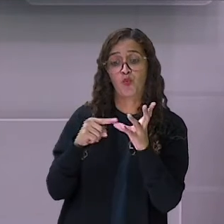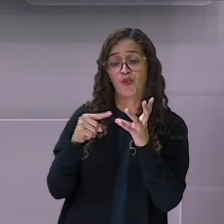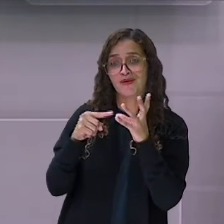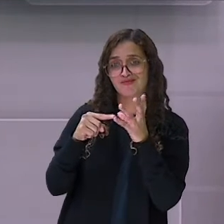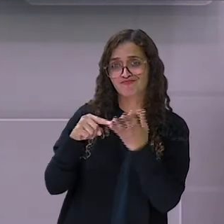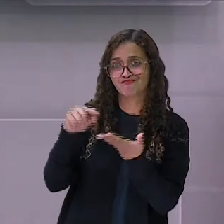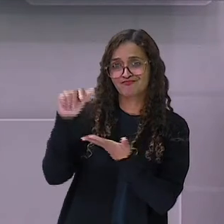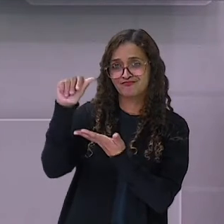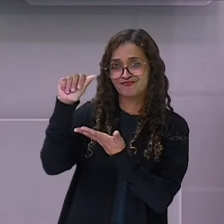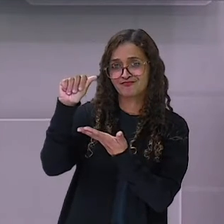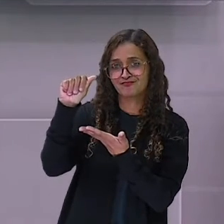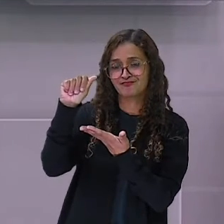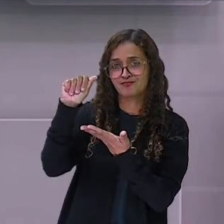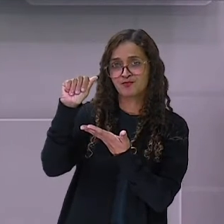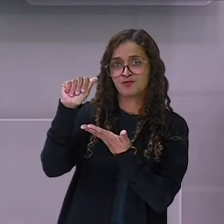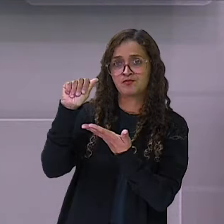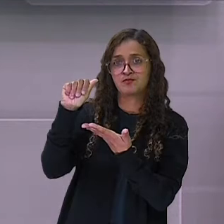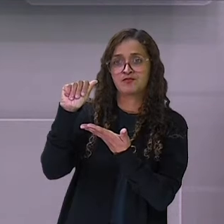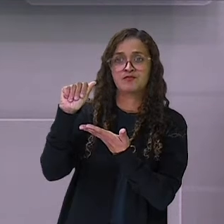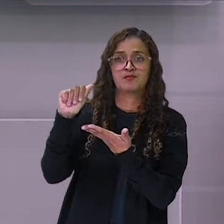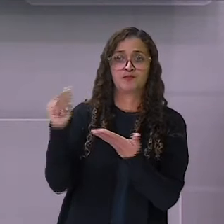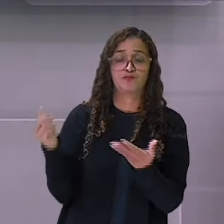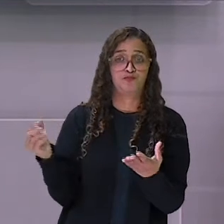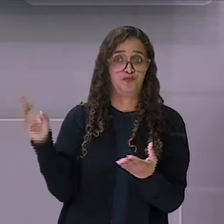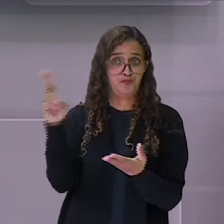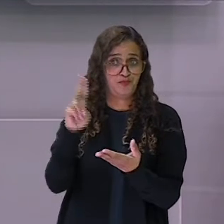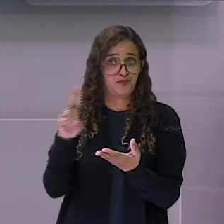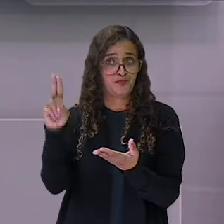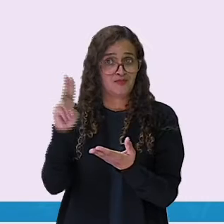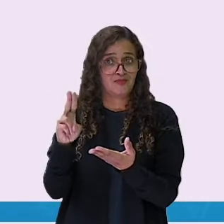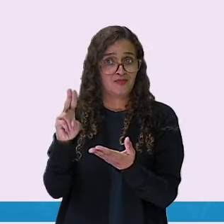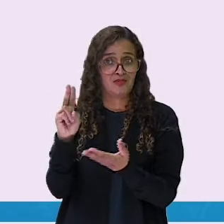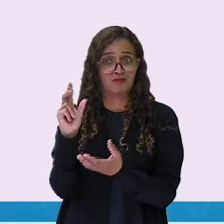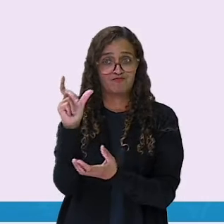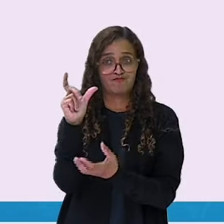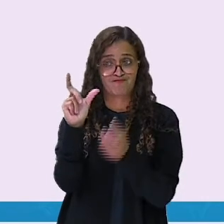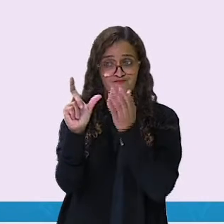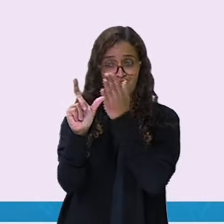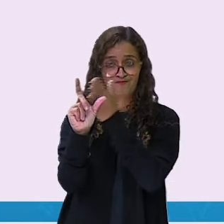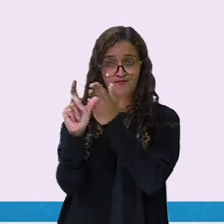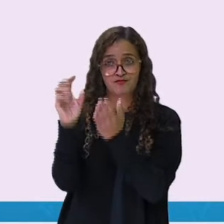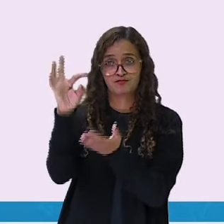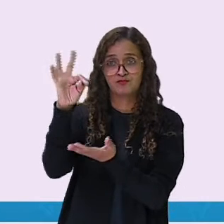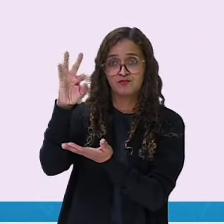Lembrando que nós vamos usar agora a sílaba tó. Vamos colocar aqui.